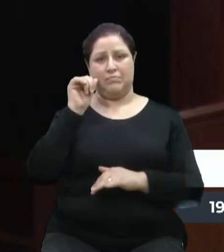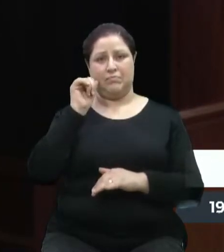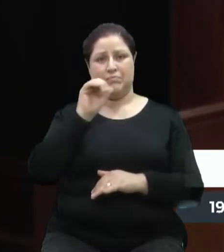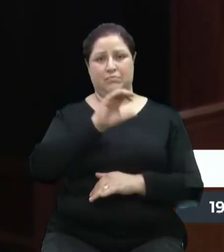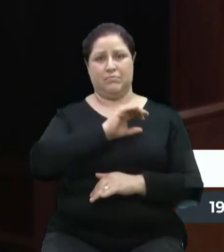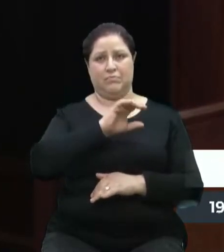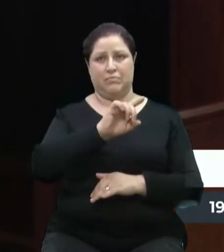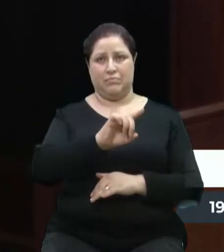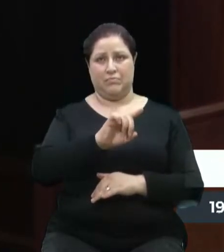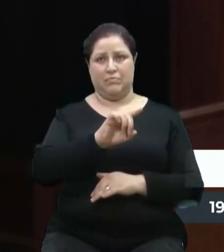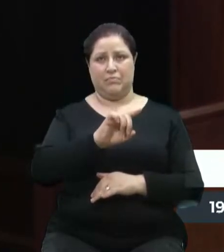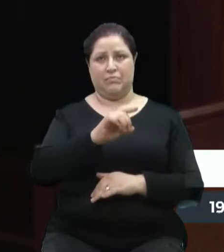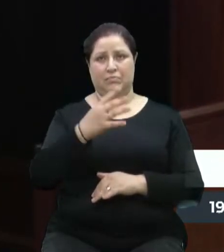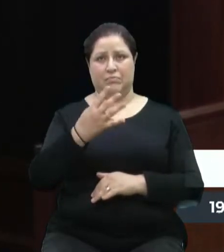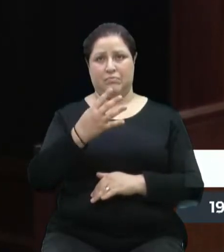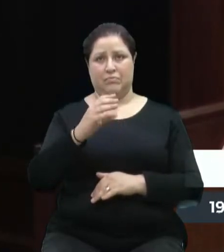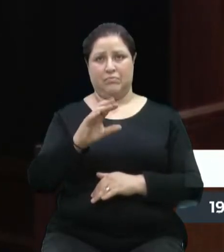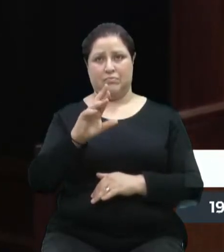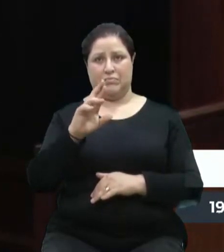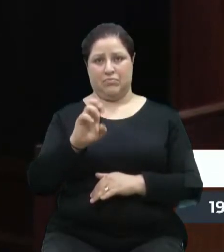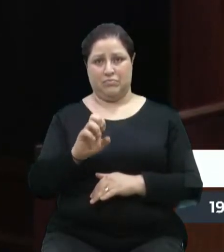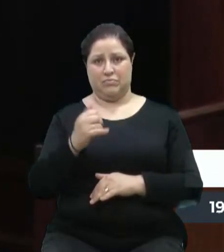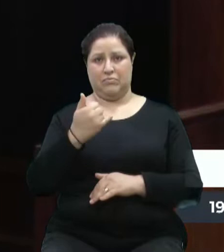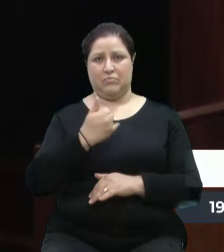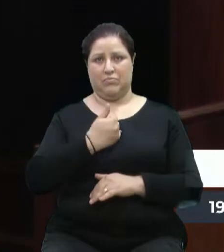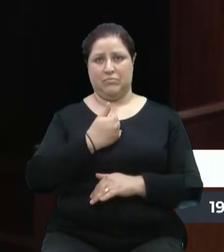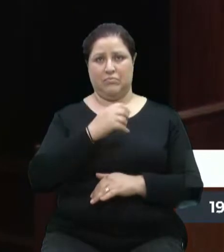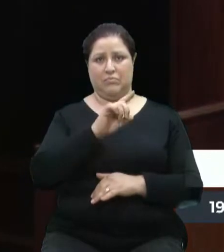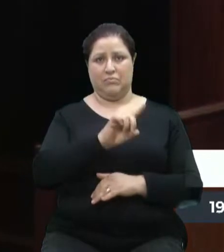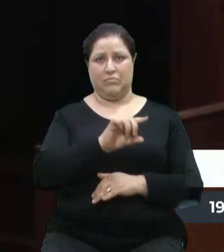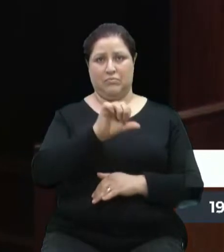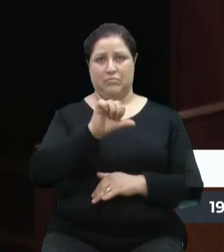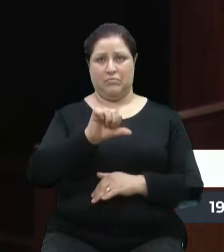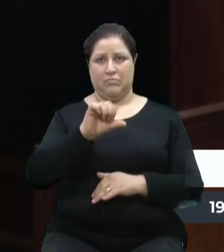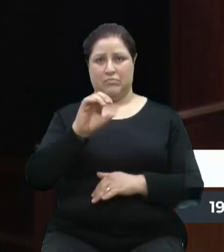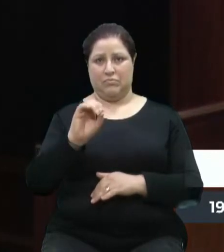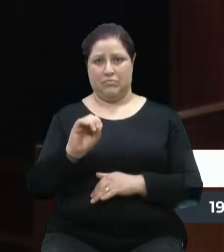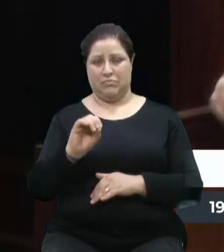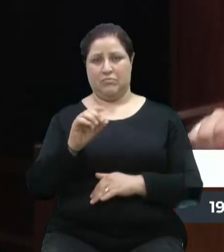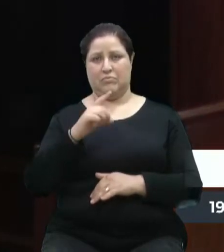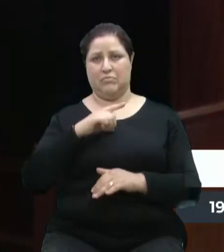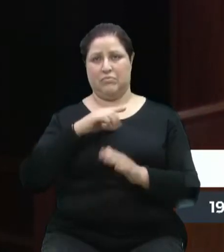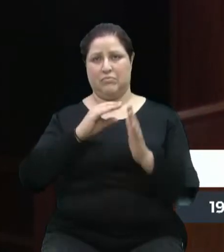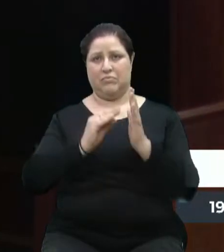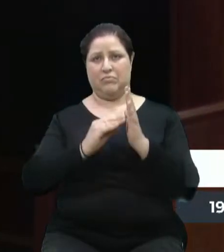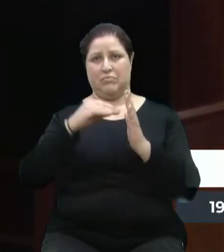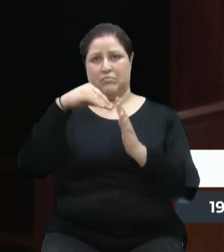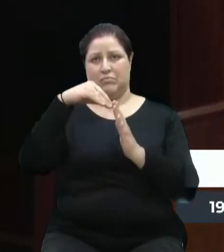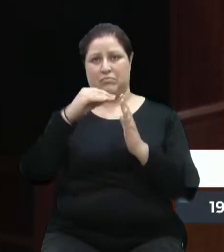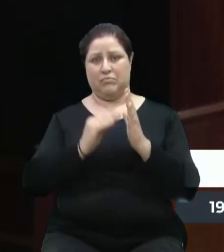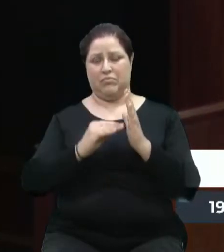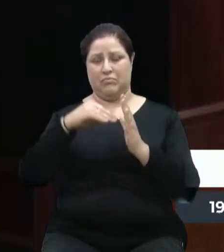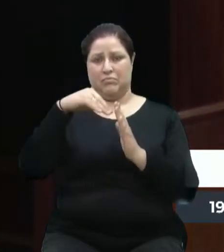1990 tem esse calendário. E só hoje o pessoal veio reclamar. Que coisa, né? Só